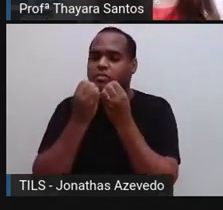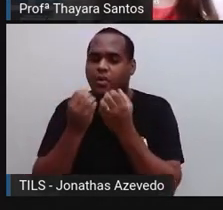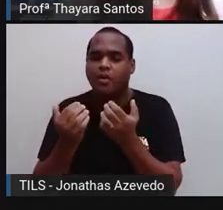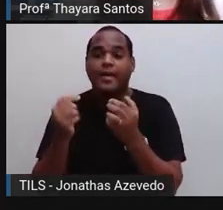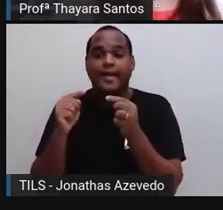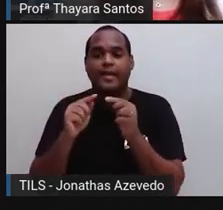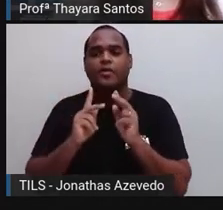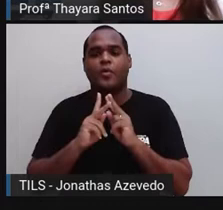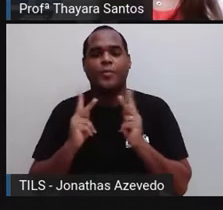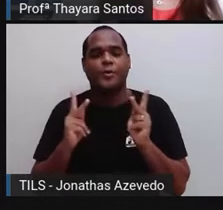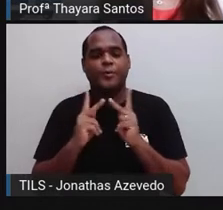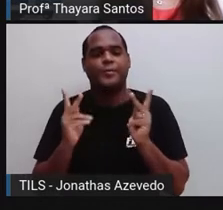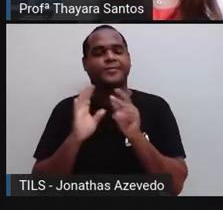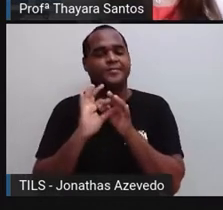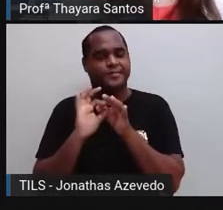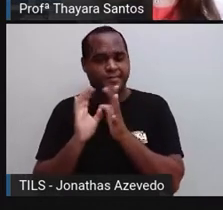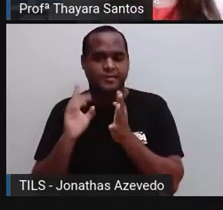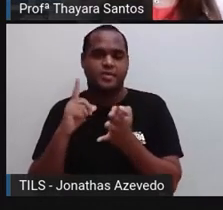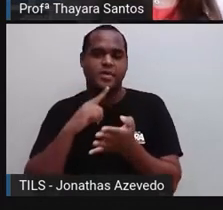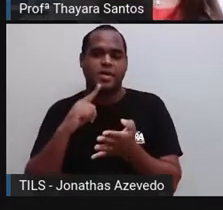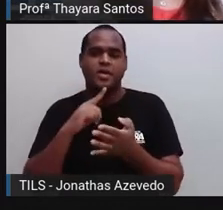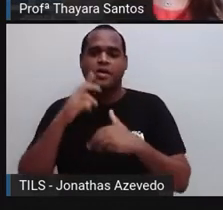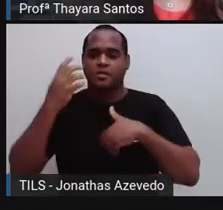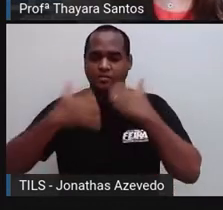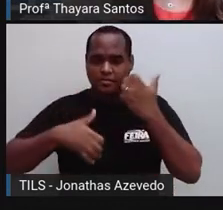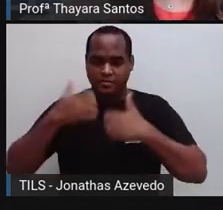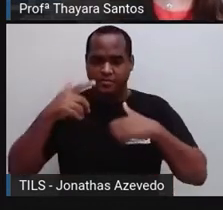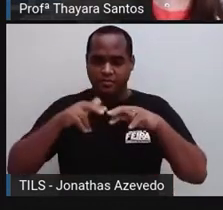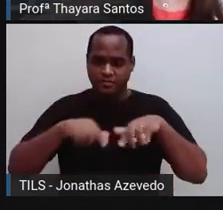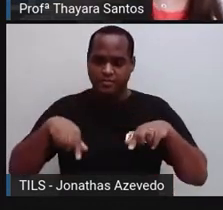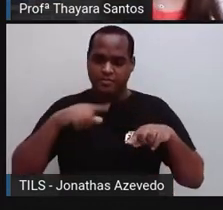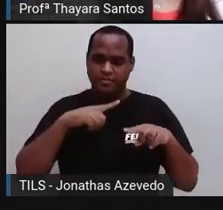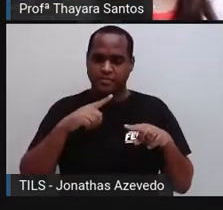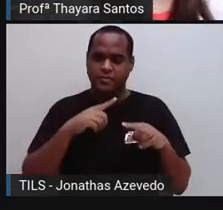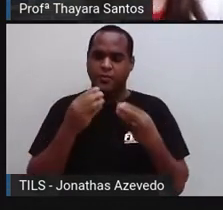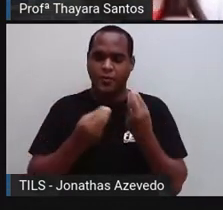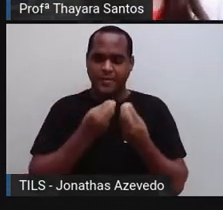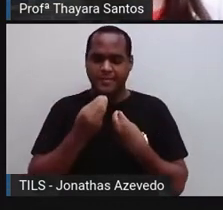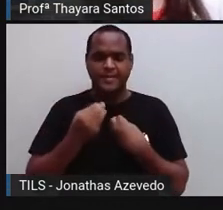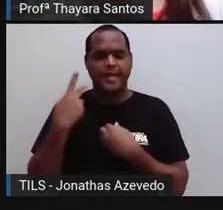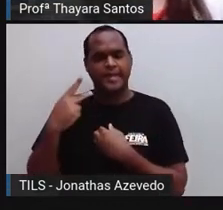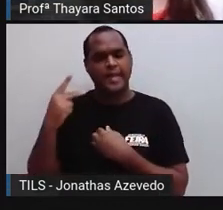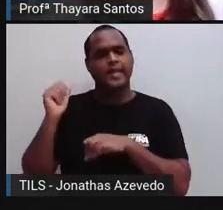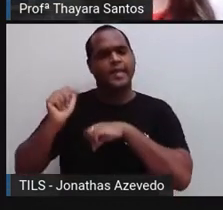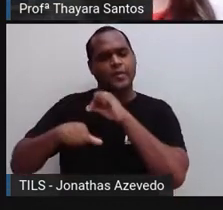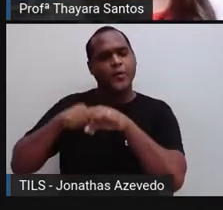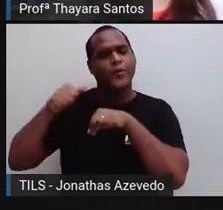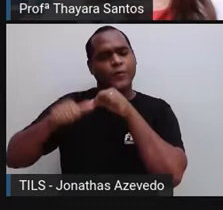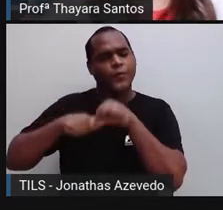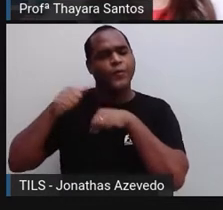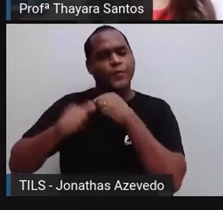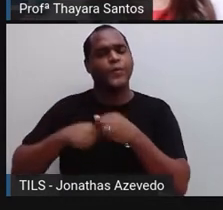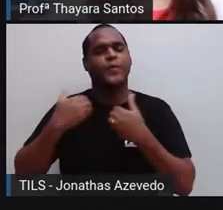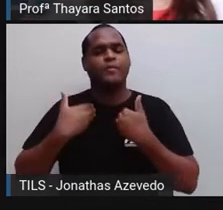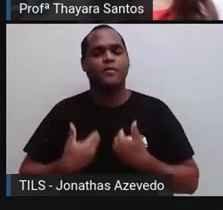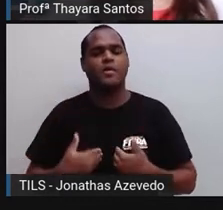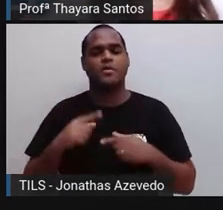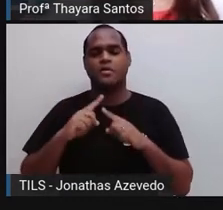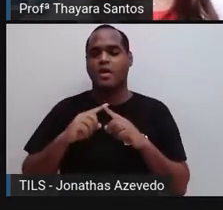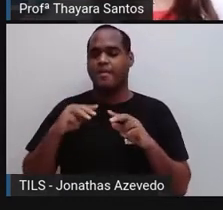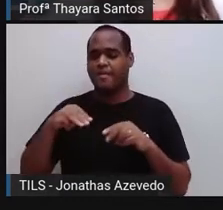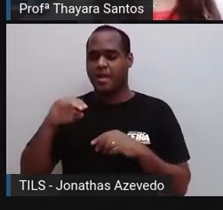são liberados pelo sistema endócrino. Então esses hormônios, eles vão modular todas essas funções aí de metabolismo,